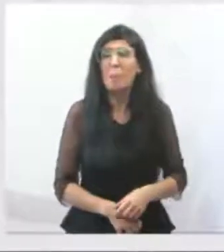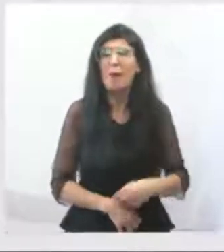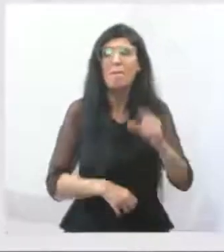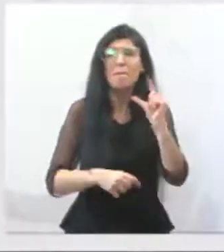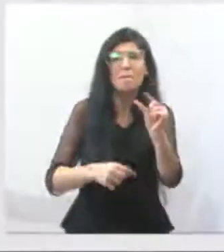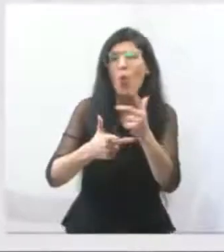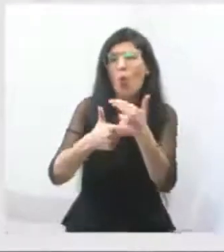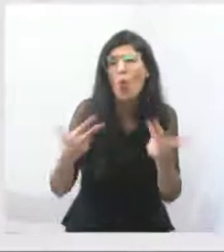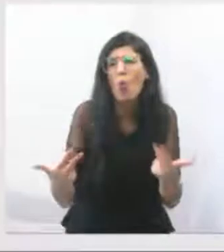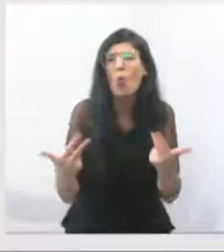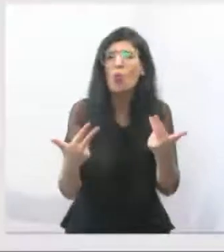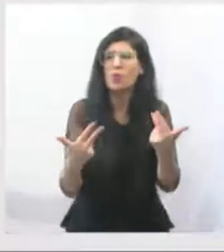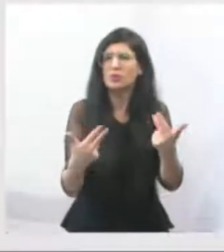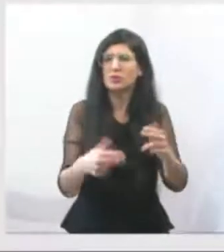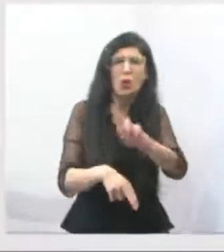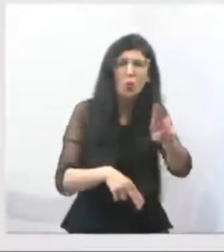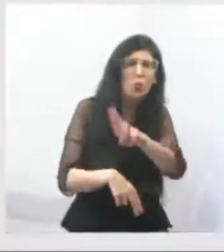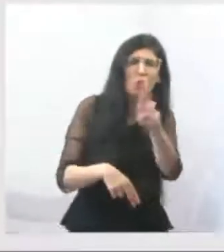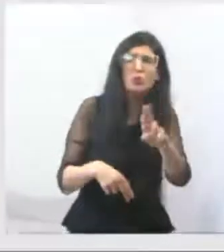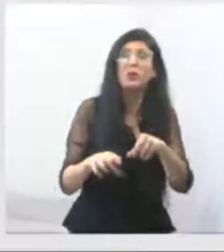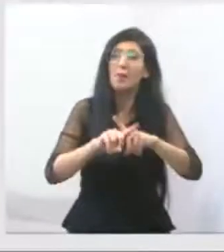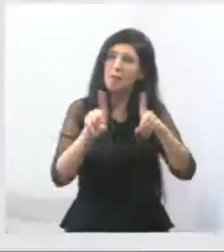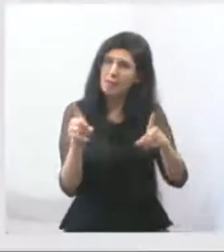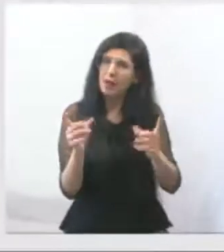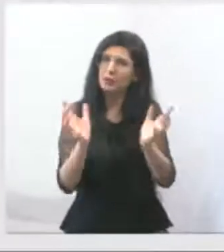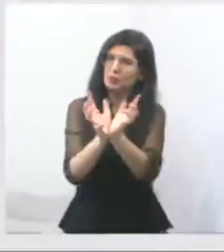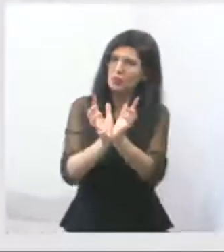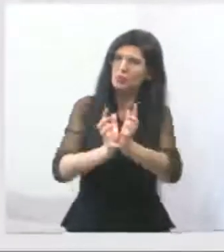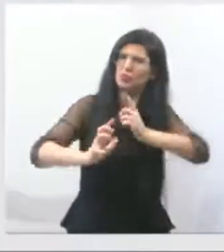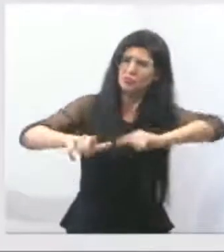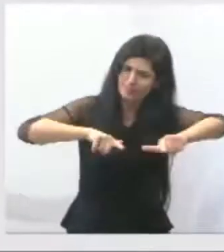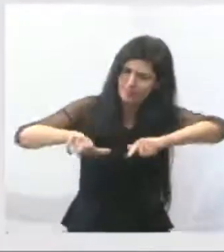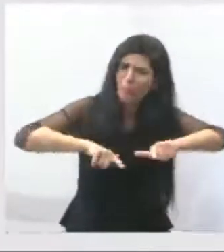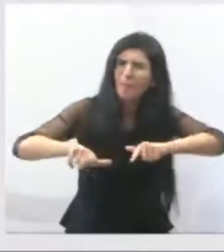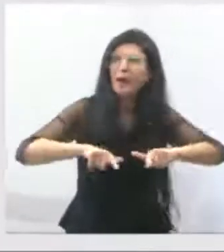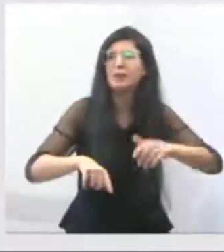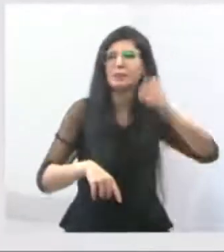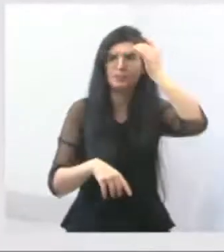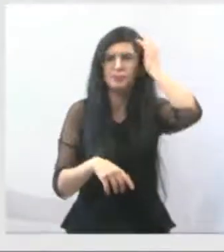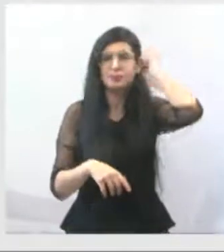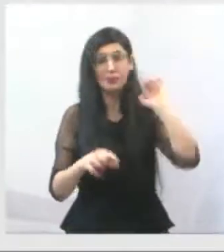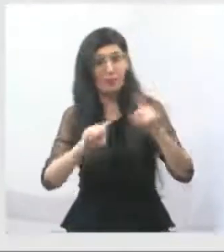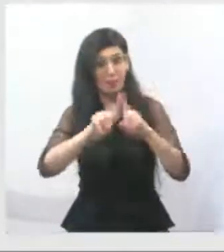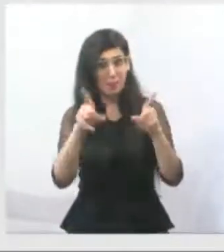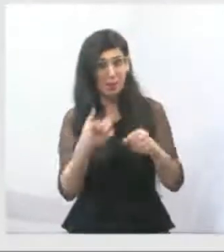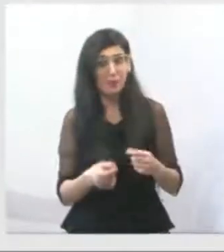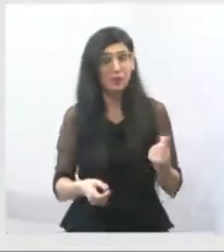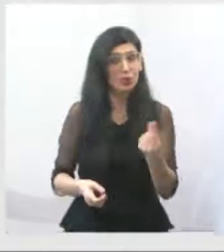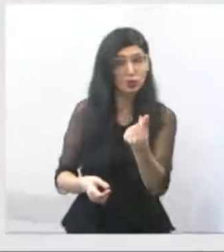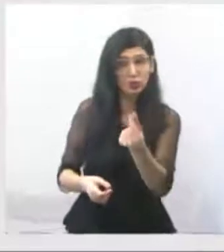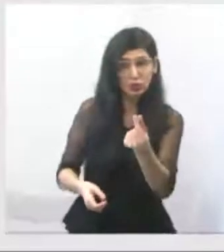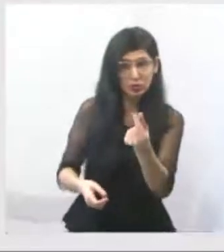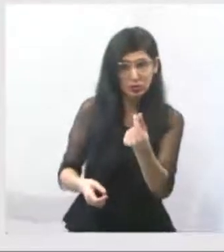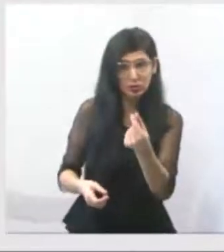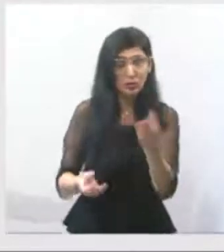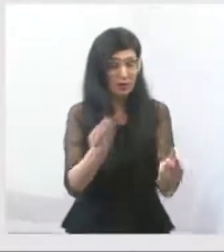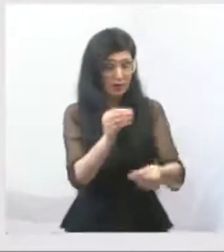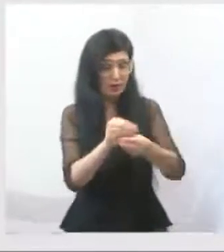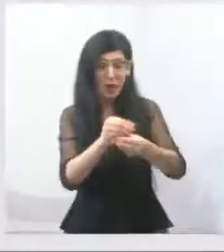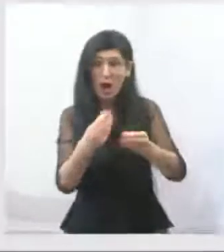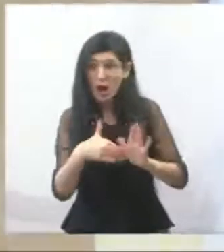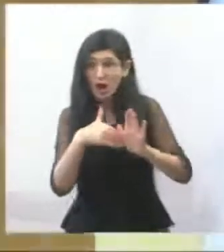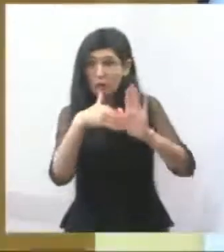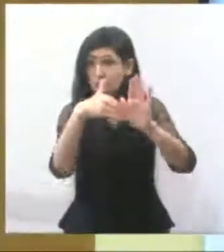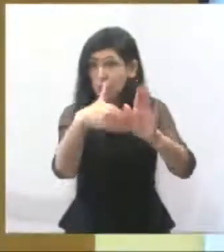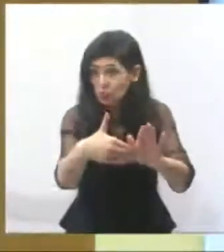graças a Deus o Executivo e emendas parlamentares podem dar melhores condições atualmente para esses